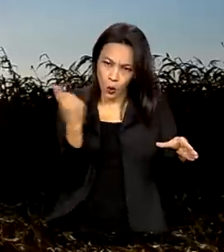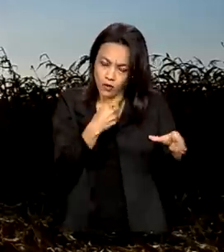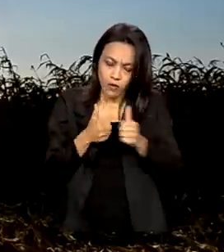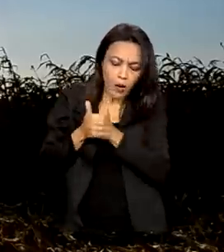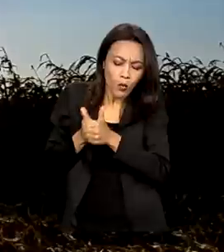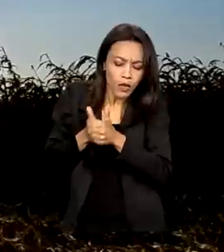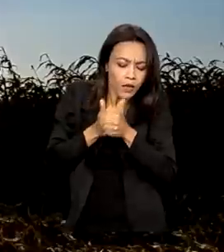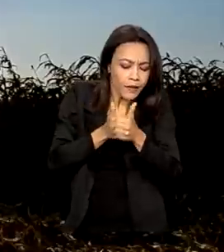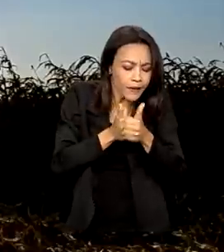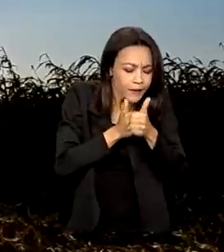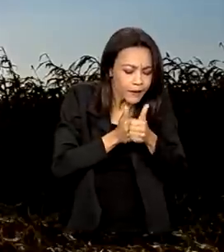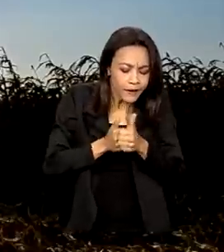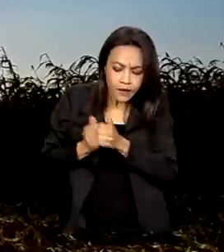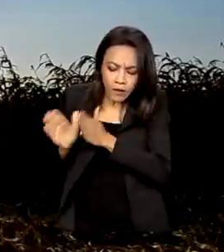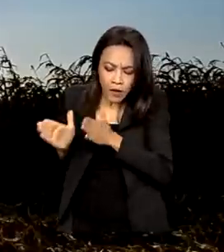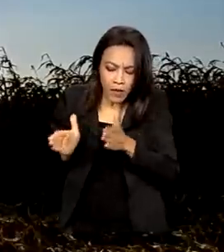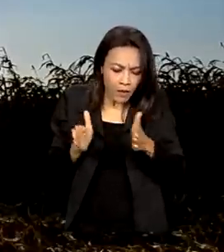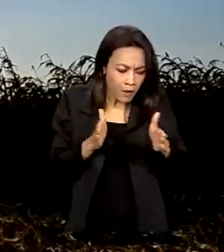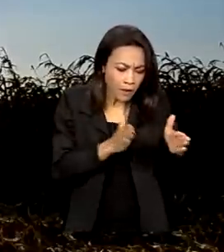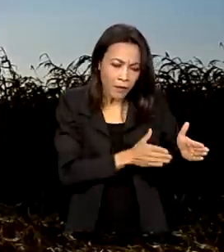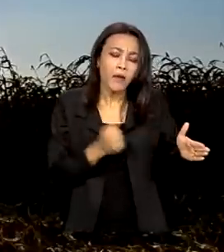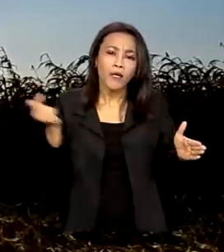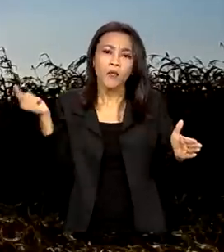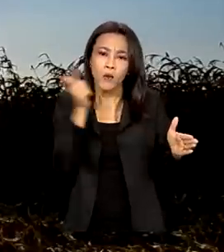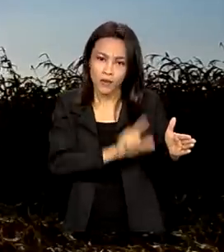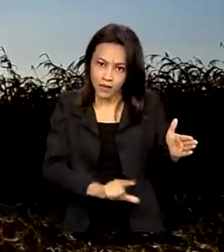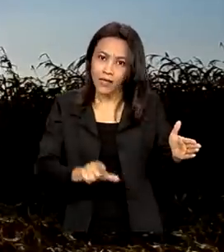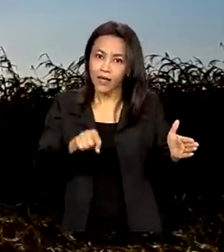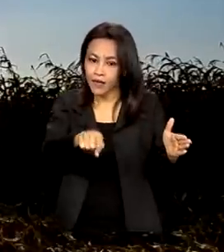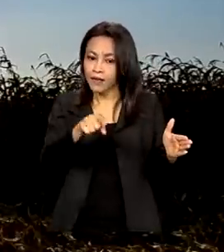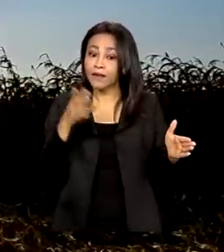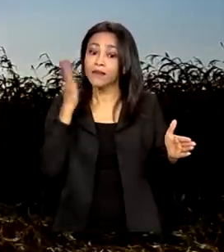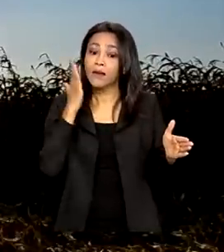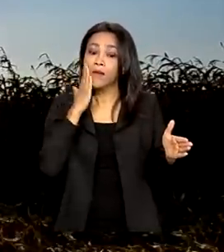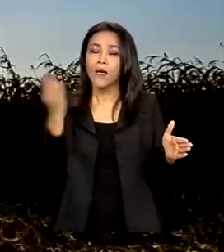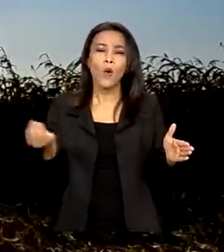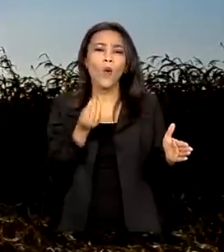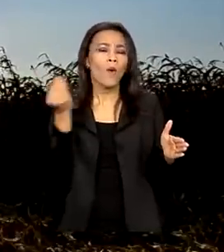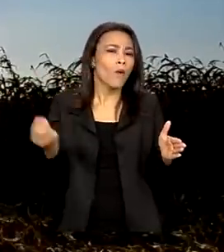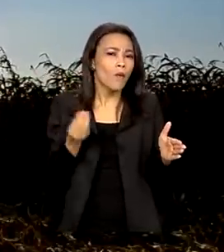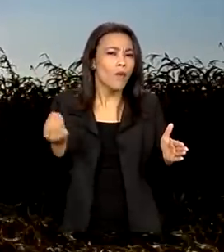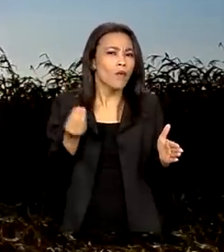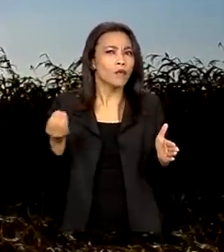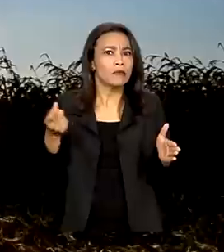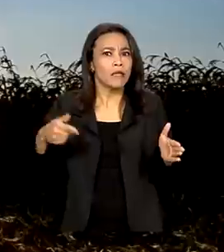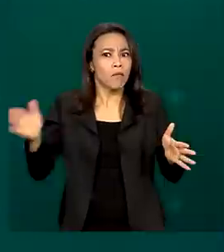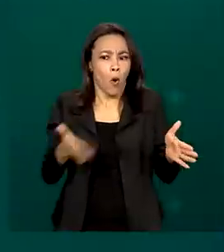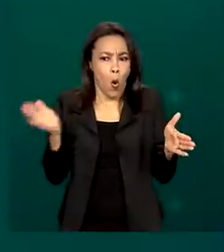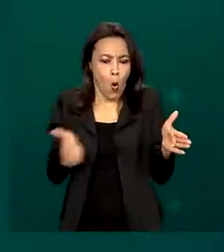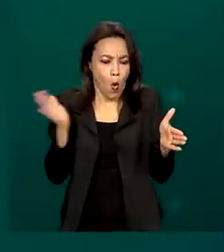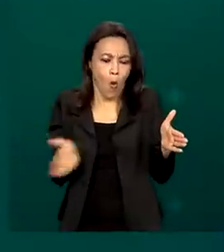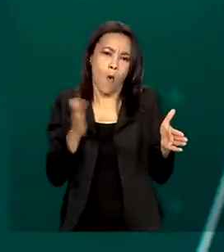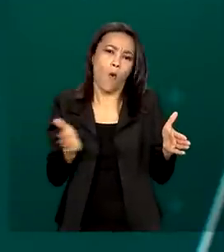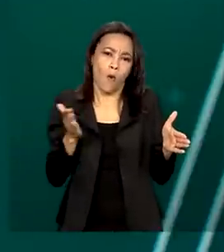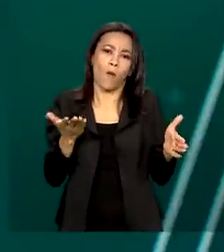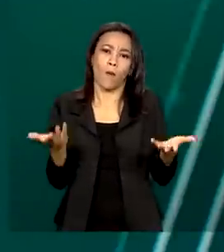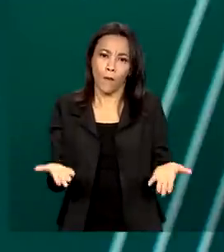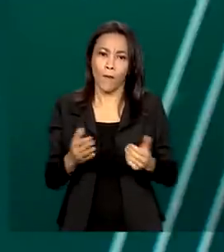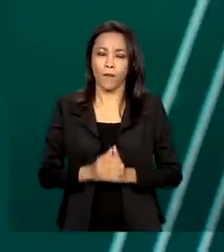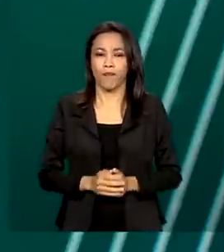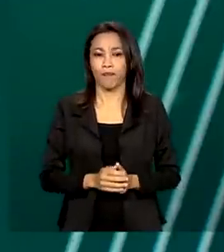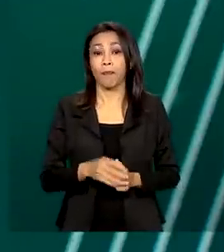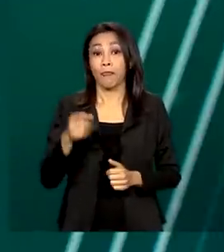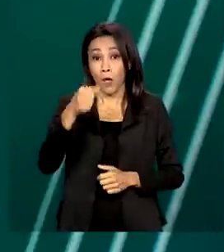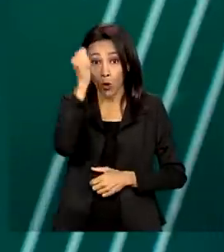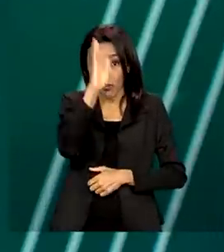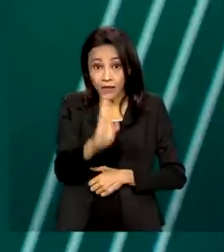chega no pico vegetativo e a gente consegue estimar o potencial de produtividade de uma determinada lavoura. E o Brasil